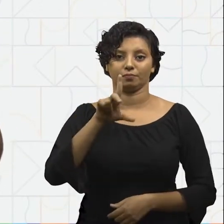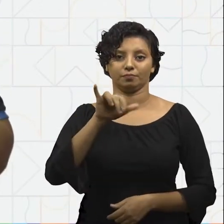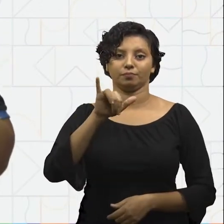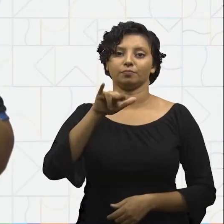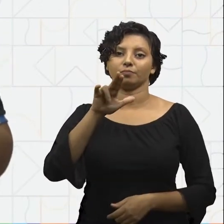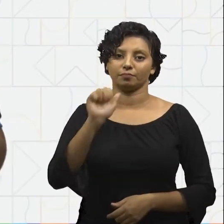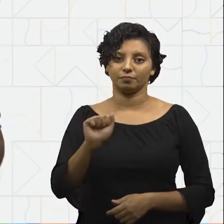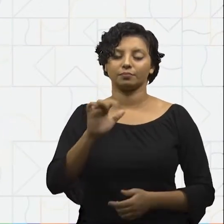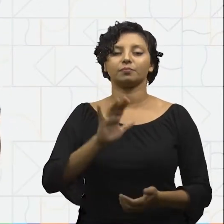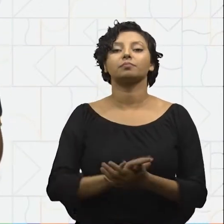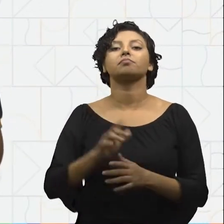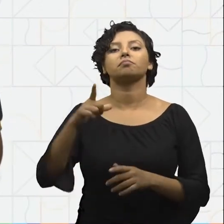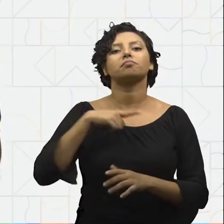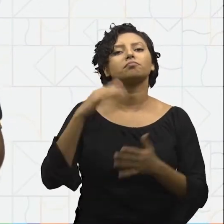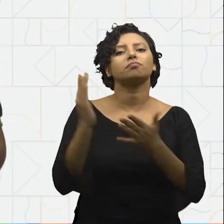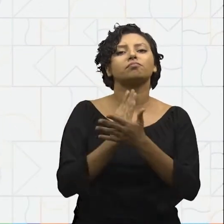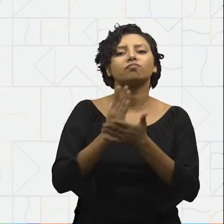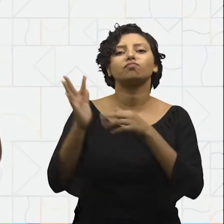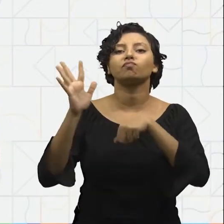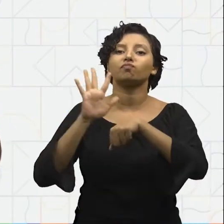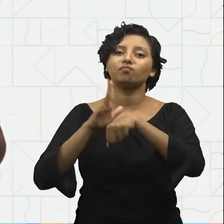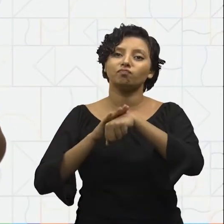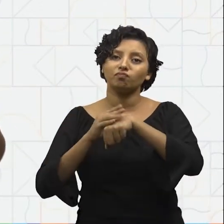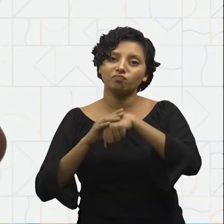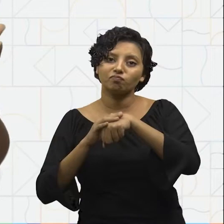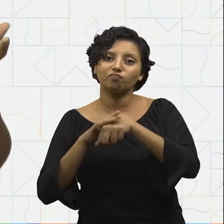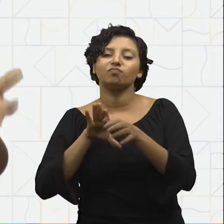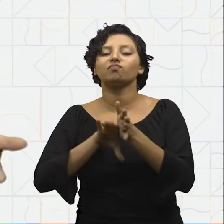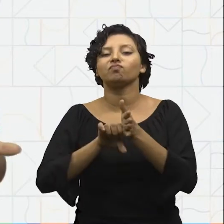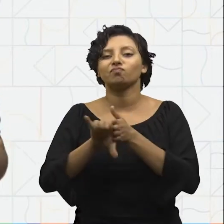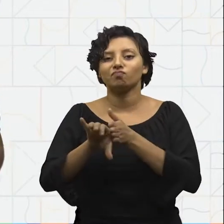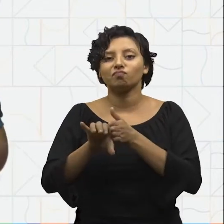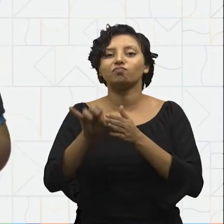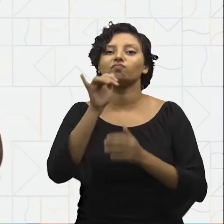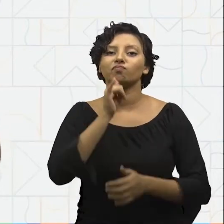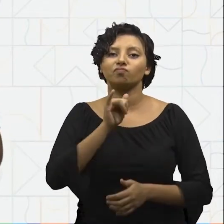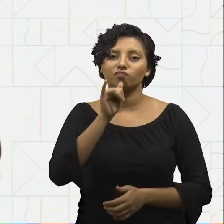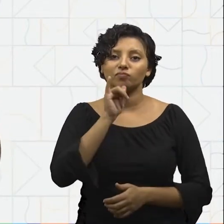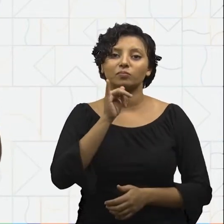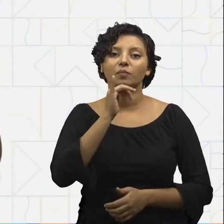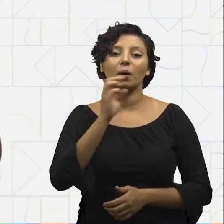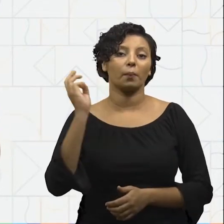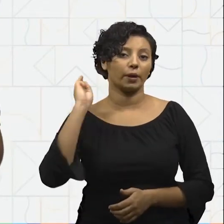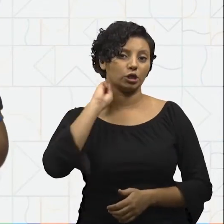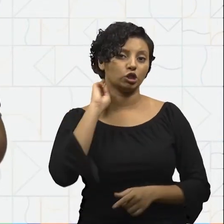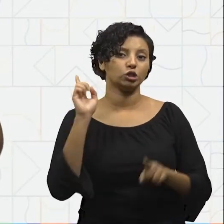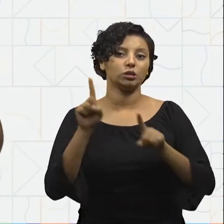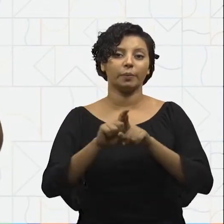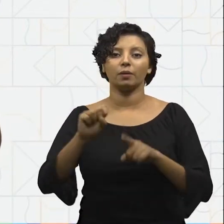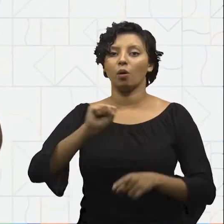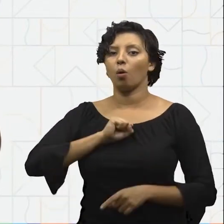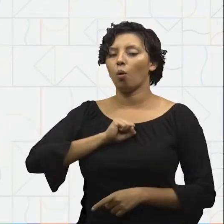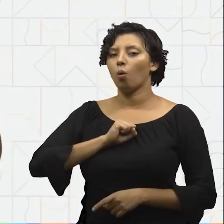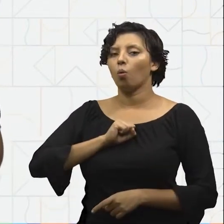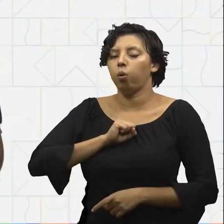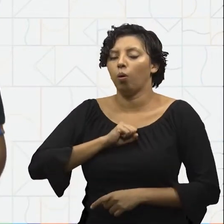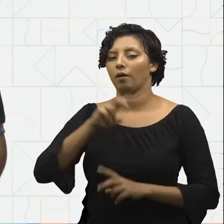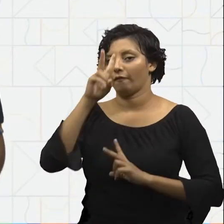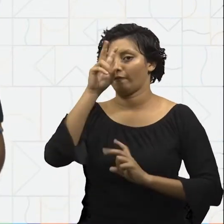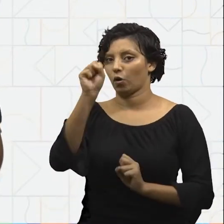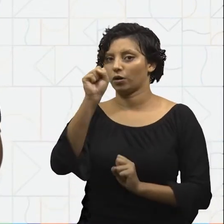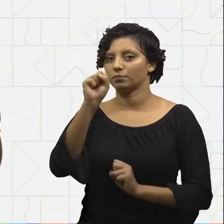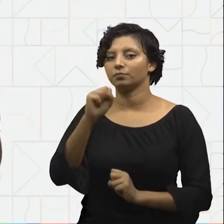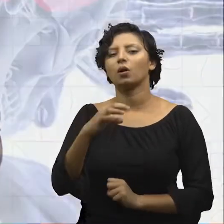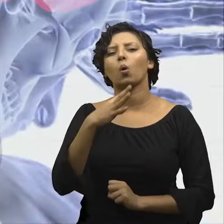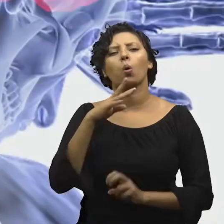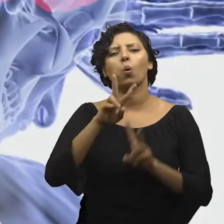Existem algumas doenças causadas por bactérias, como, por exemplo, meningite e tuberculose. Vamos conhecer um pouco mais sobre